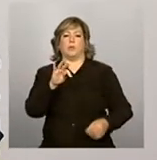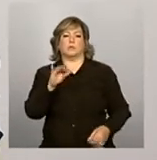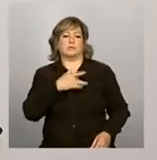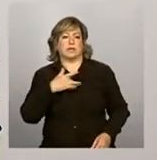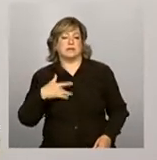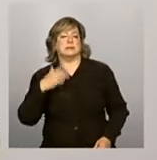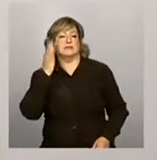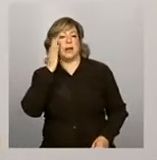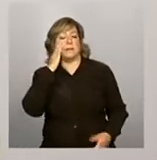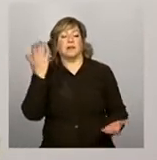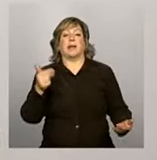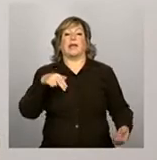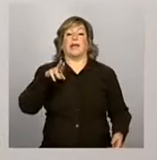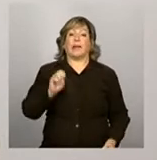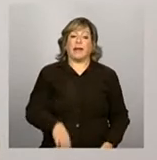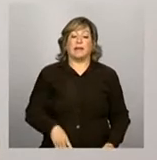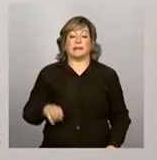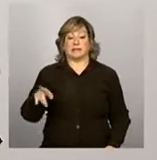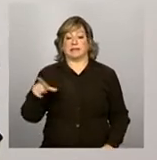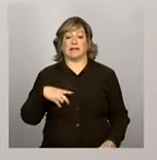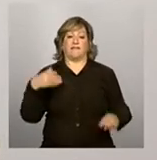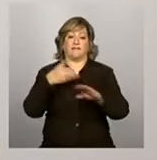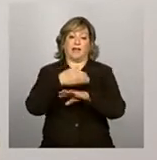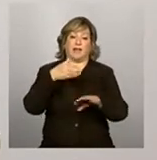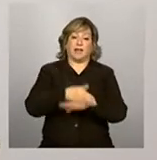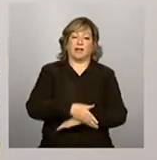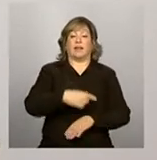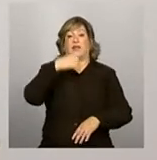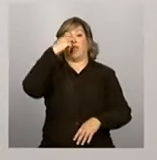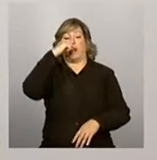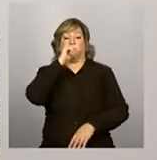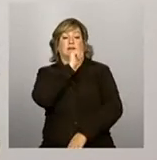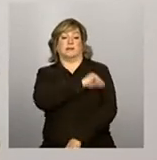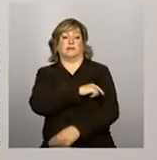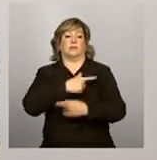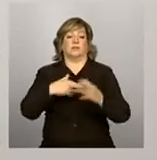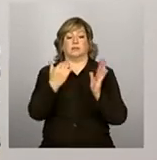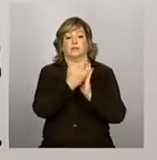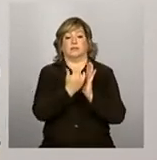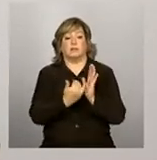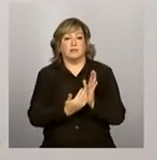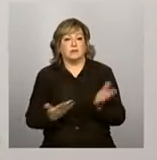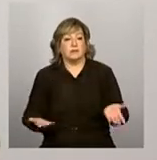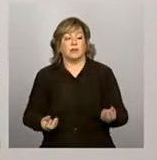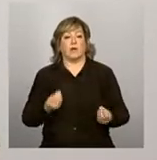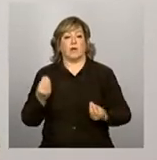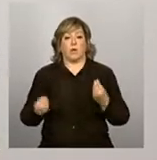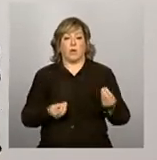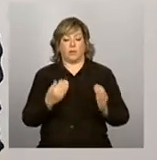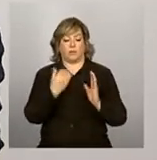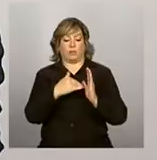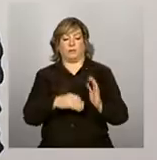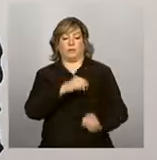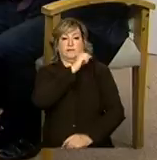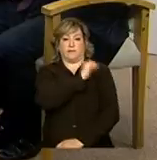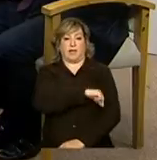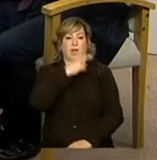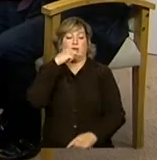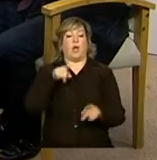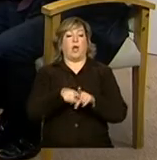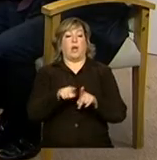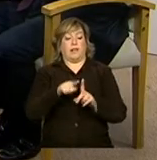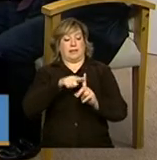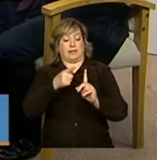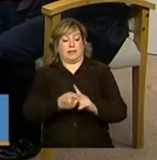qual é o beneficiário, se o beneficiário está cumprindo, a beneficiária está cumprindo a agenda de saúde. Tanto do calendário vacinal, como de pré